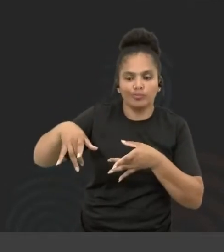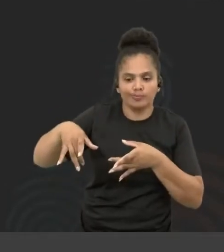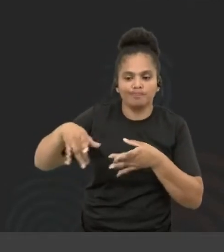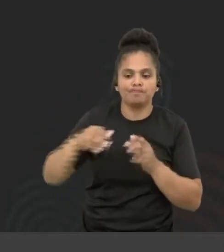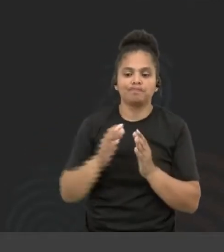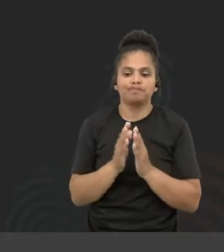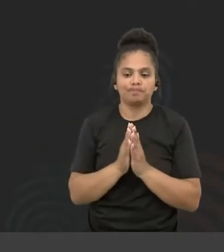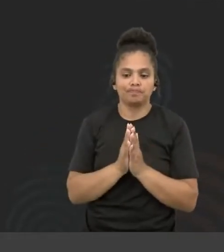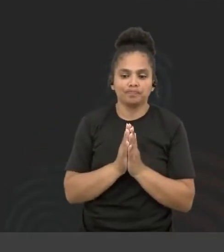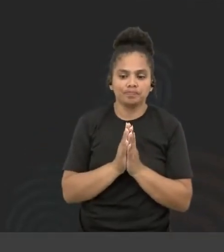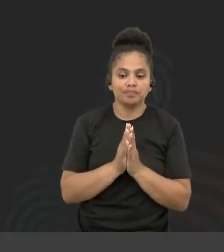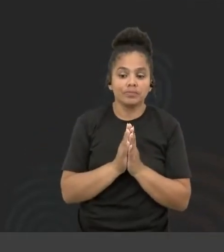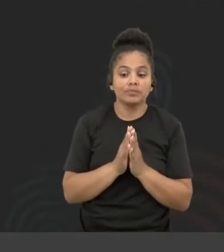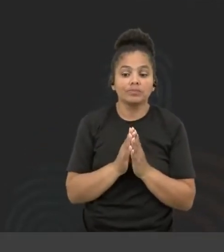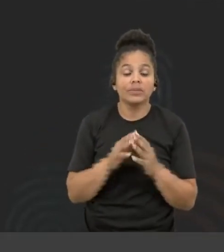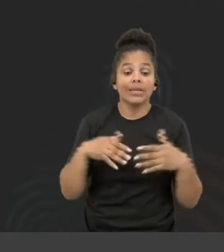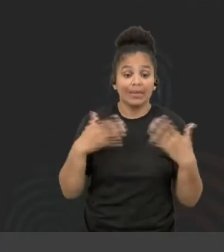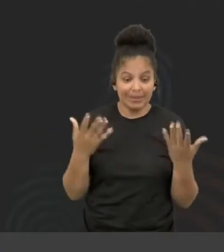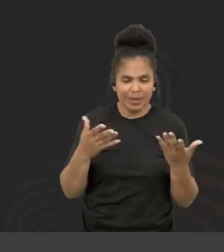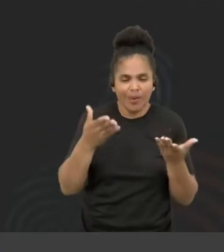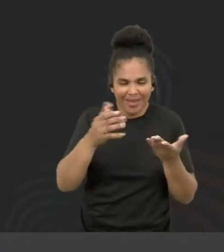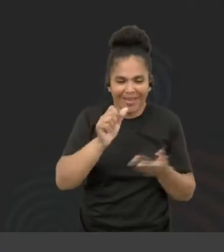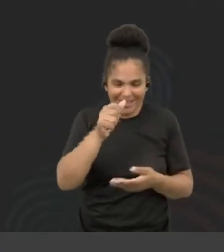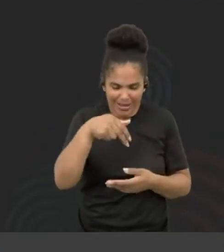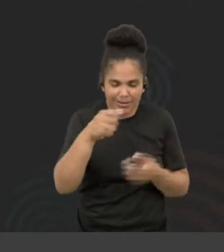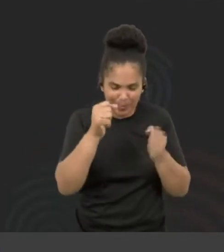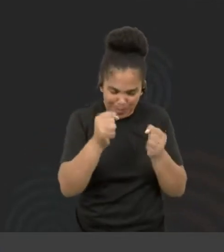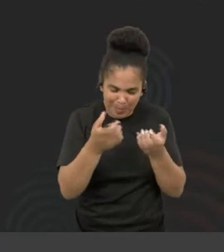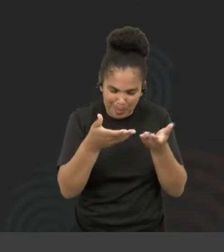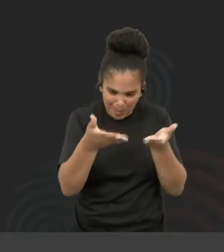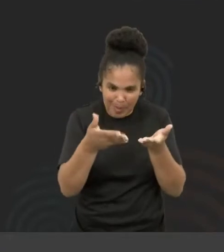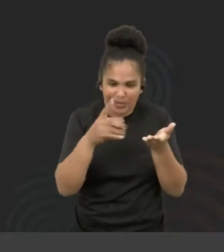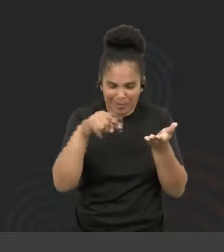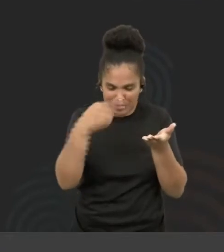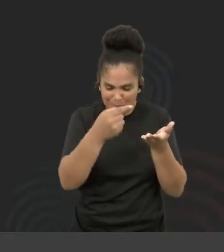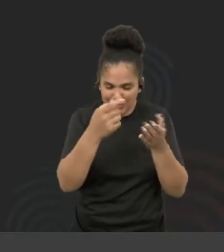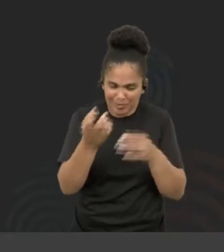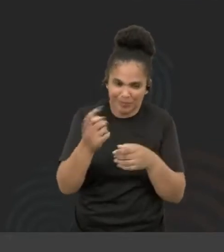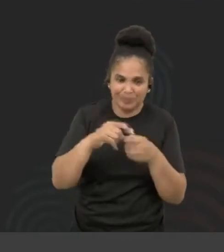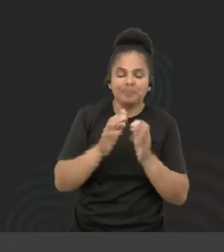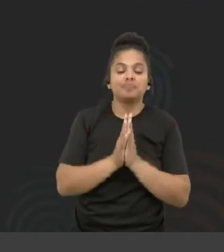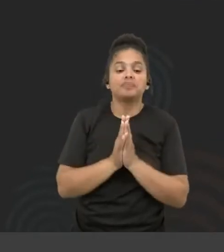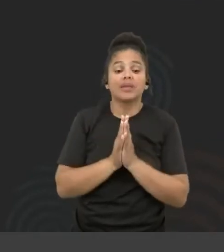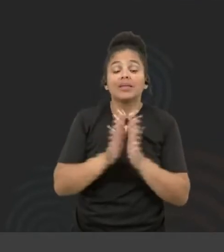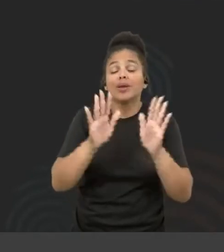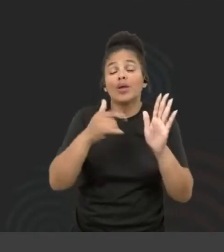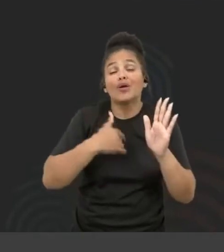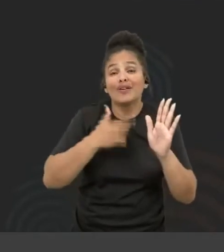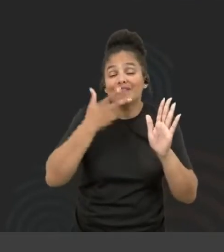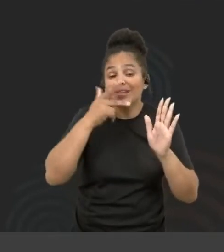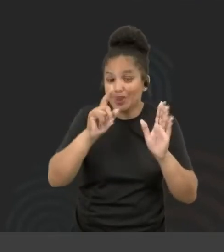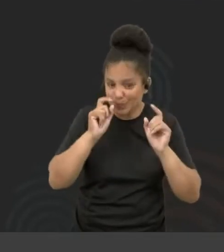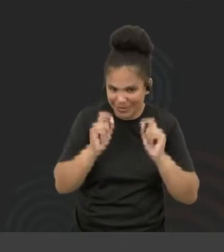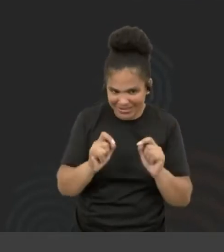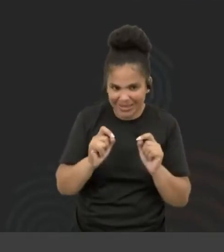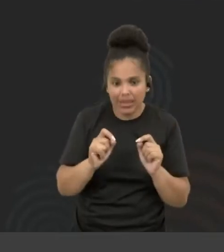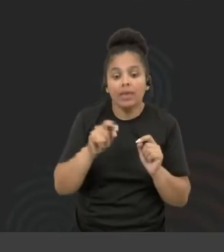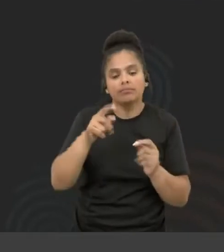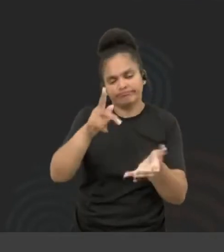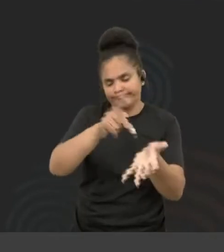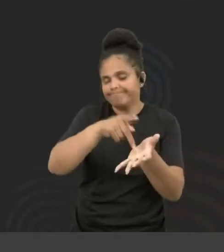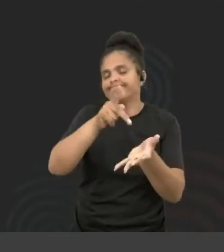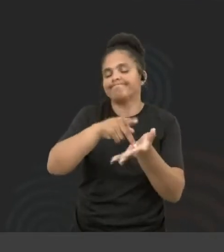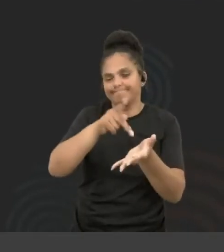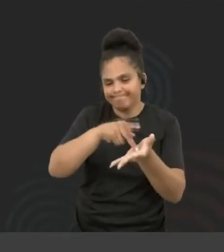Nossa, pode ir, Ana, desculpa. Não, vai, pode falar depois, eu sim. Não, eu ia só dizer que é muito real isso,